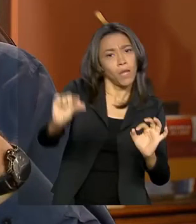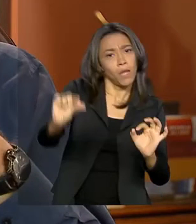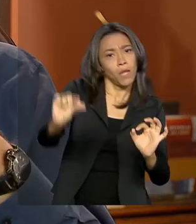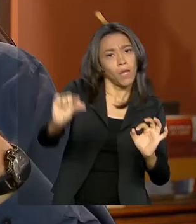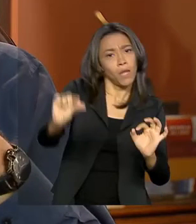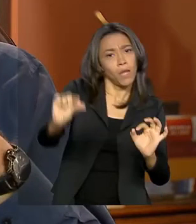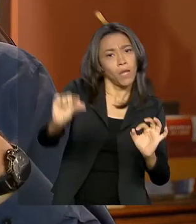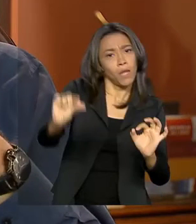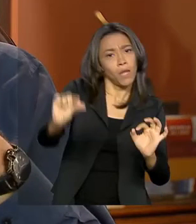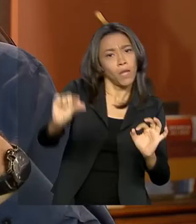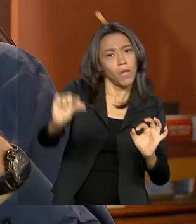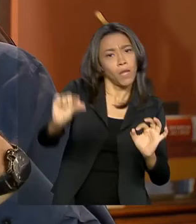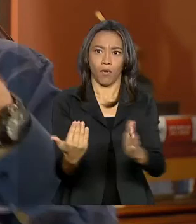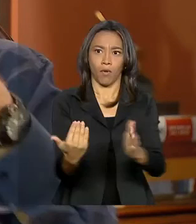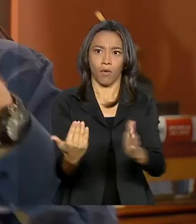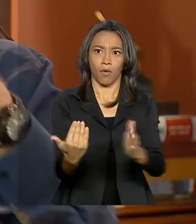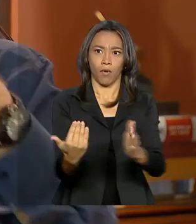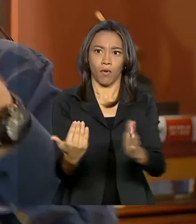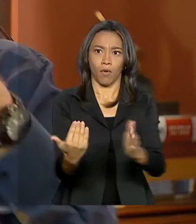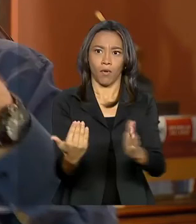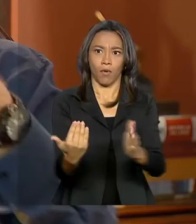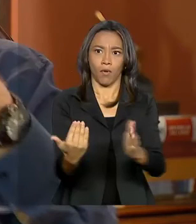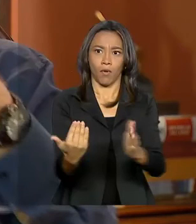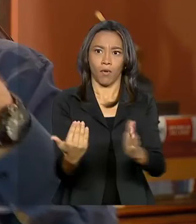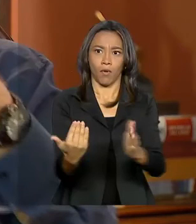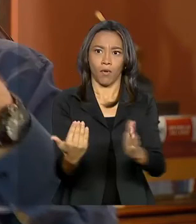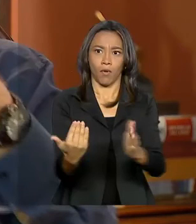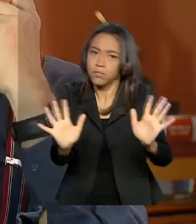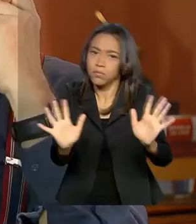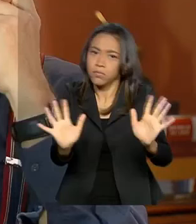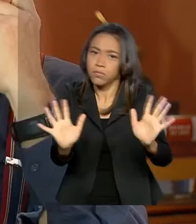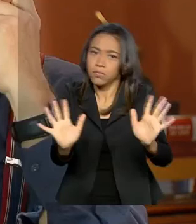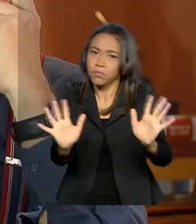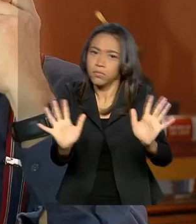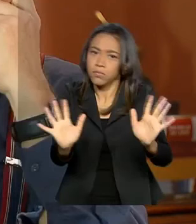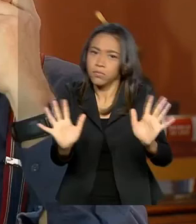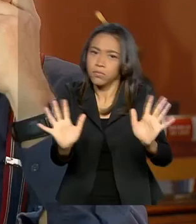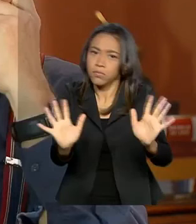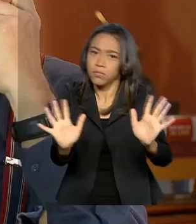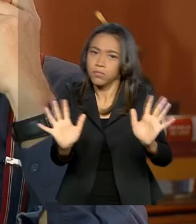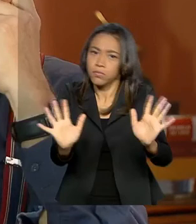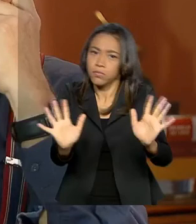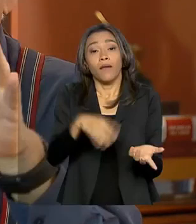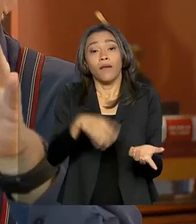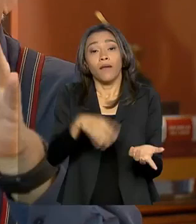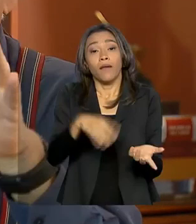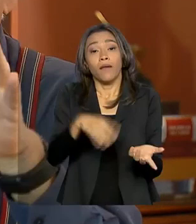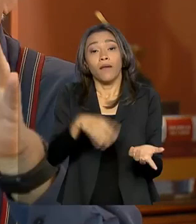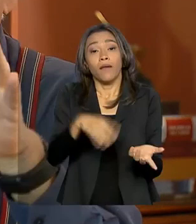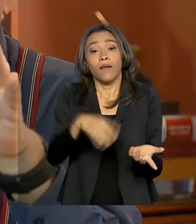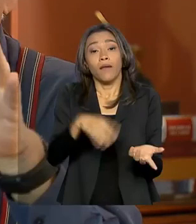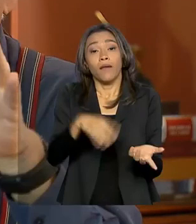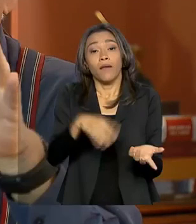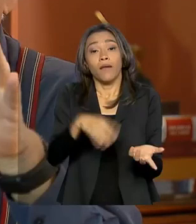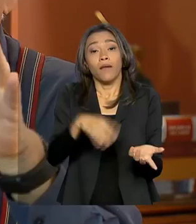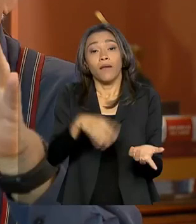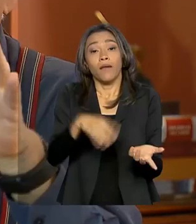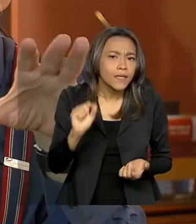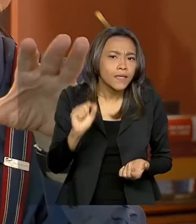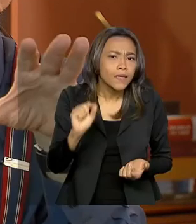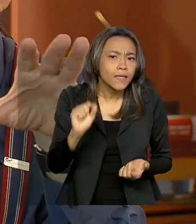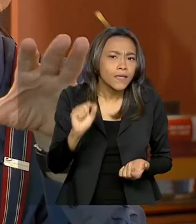sustentar o preço para ganhar no volume. Então o importante é assegurar o mercado